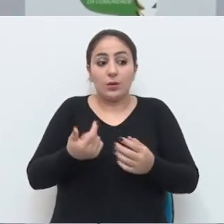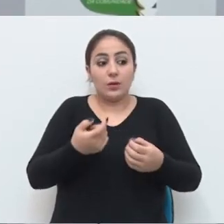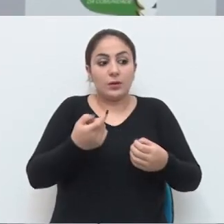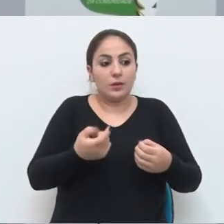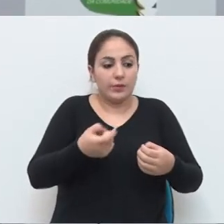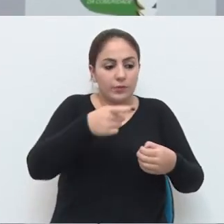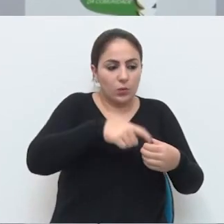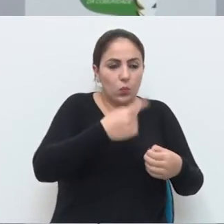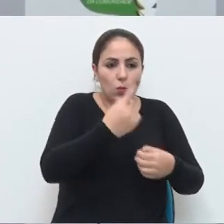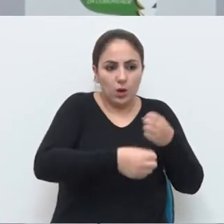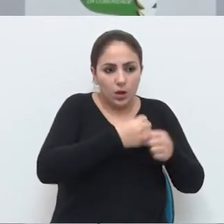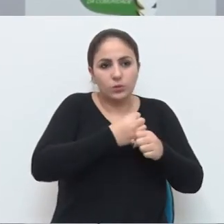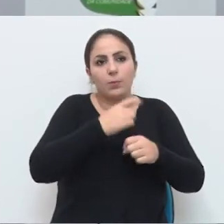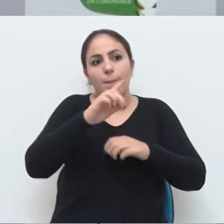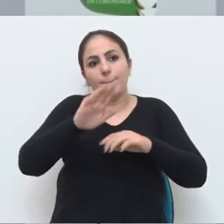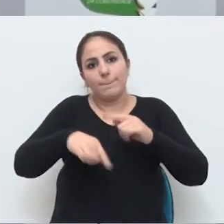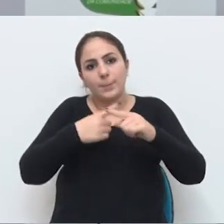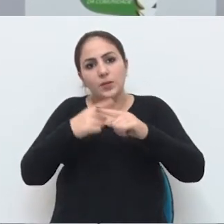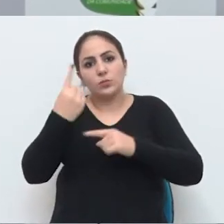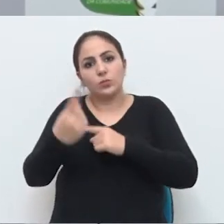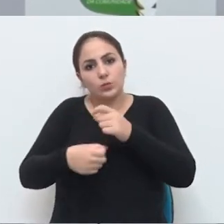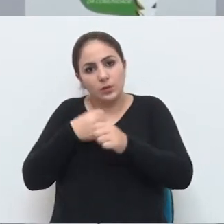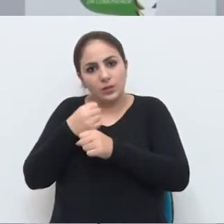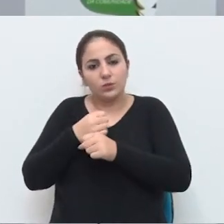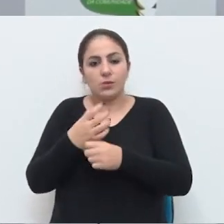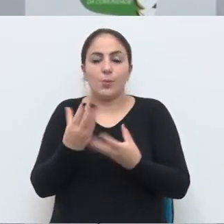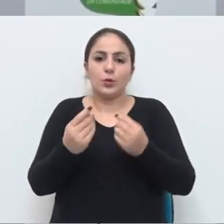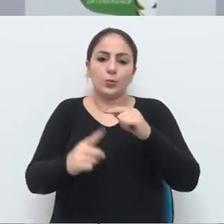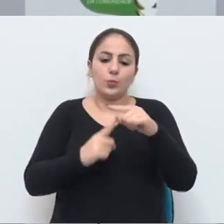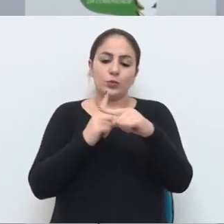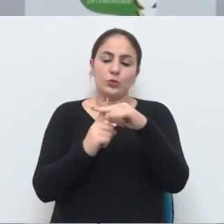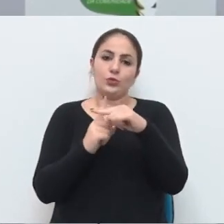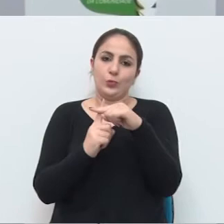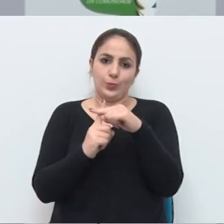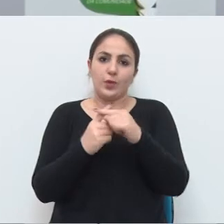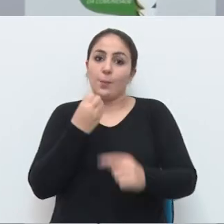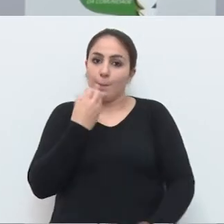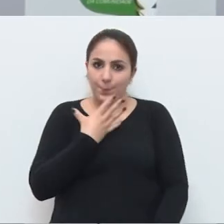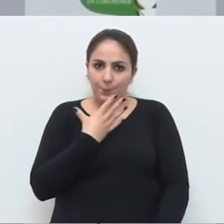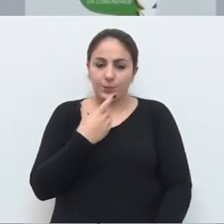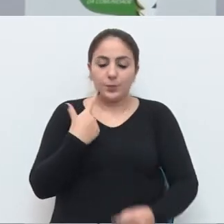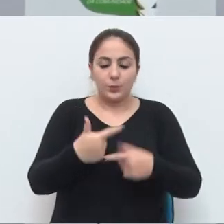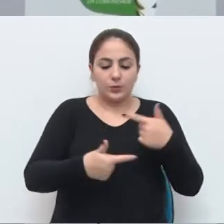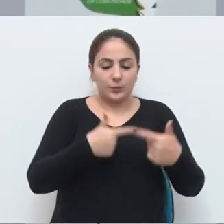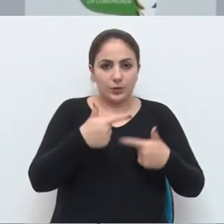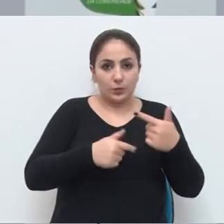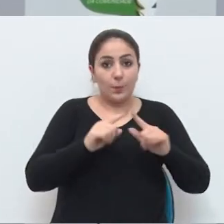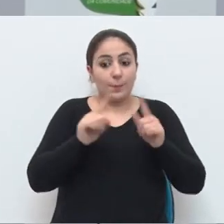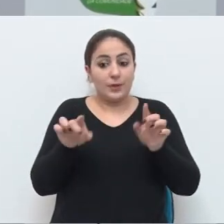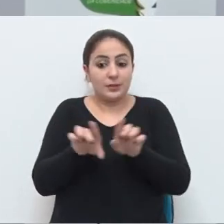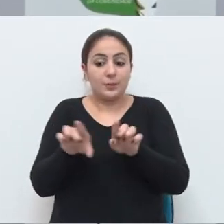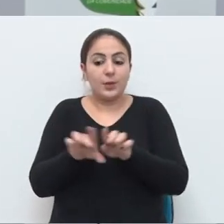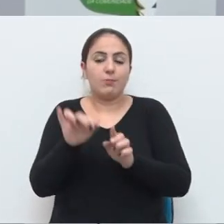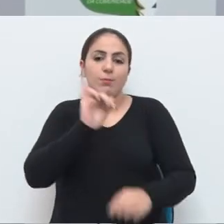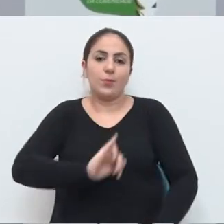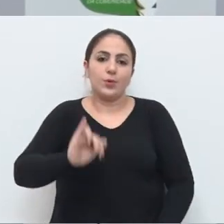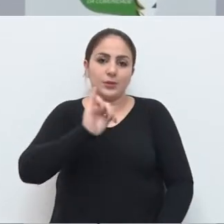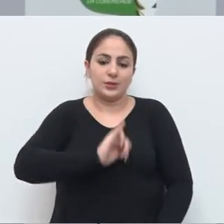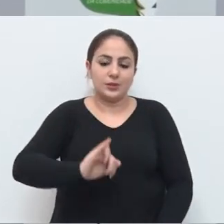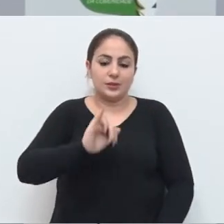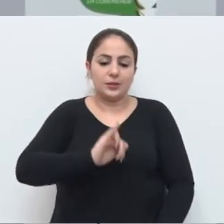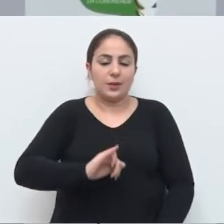de que renova por um ano, mais um ano, mais um ano. Então é bastante positivo. É positivo para os servidores, mas é